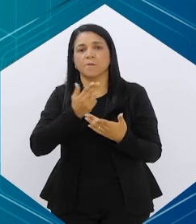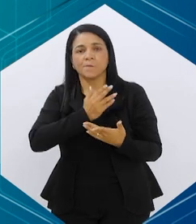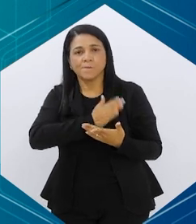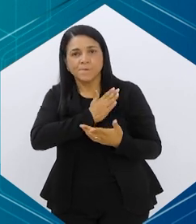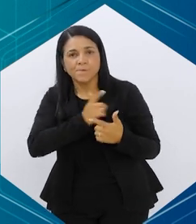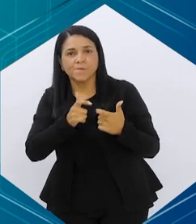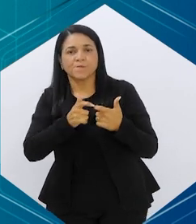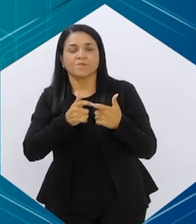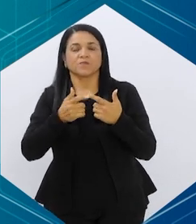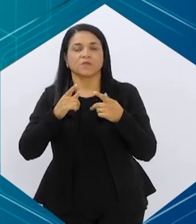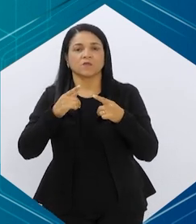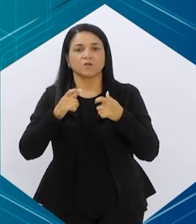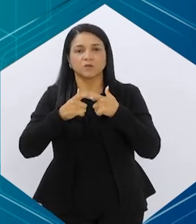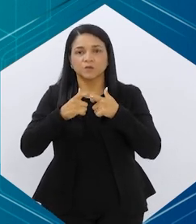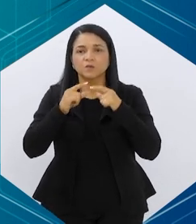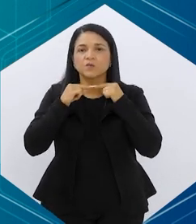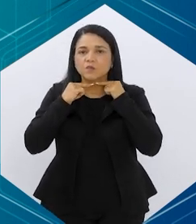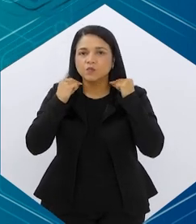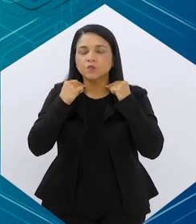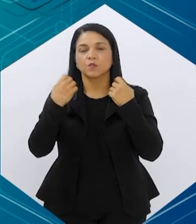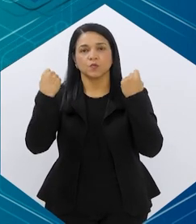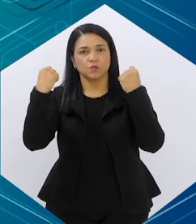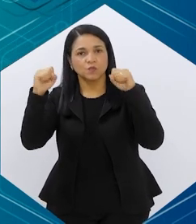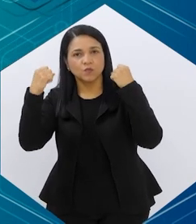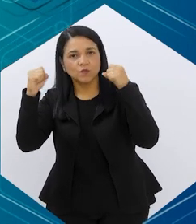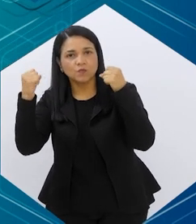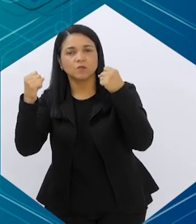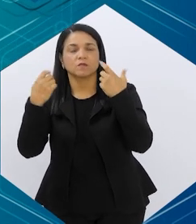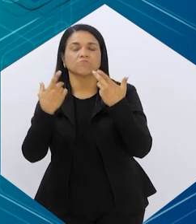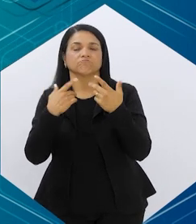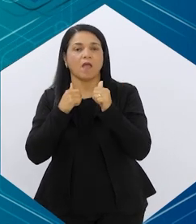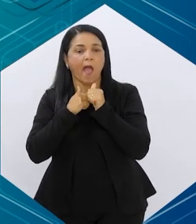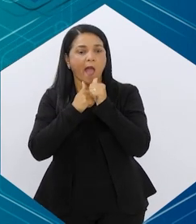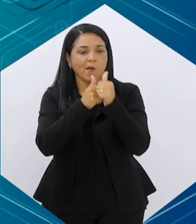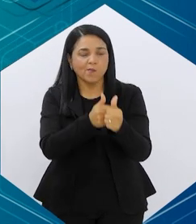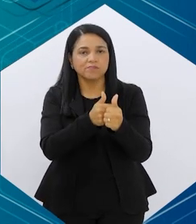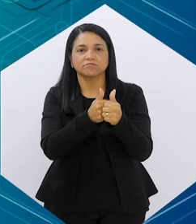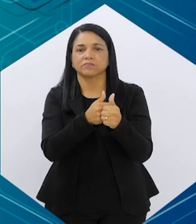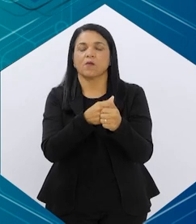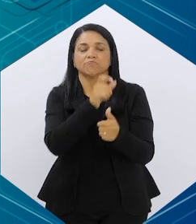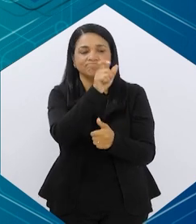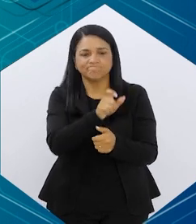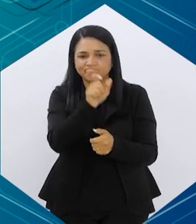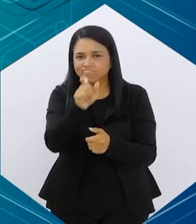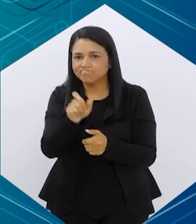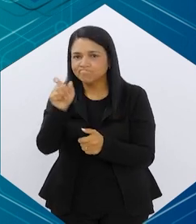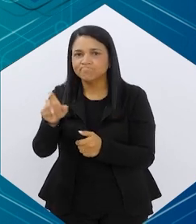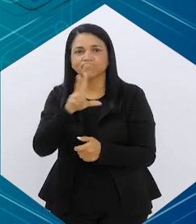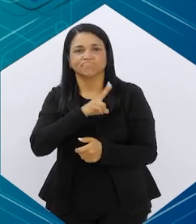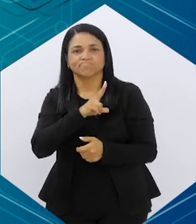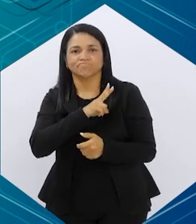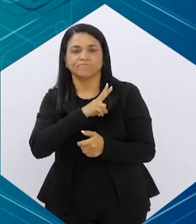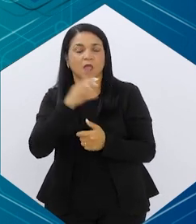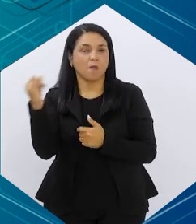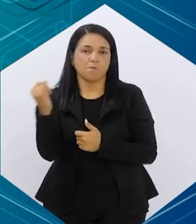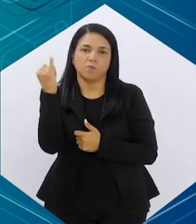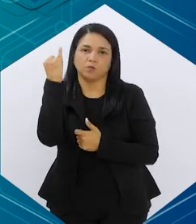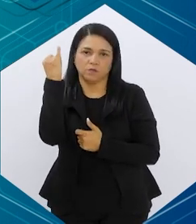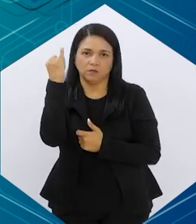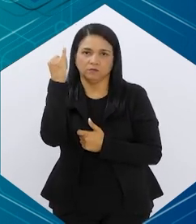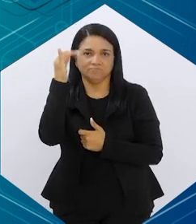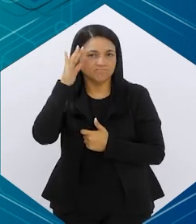né? O cardiologista, o endocrinologista, o educador físico. Eu acho que saber individualizar o tratamento é a parte